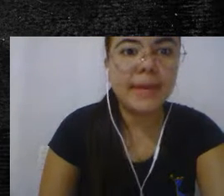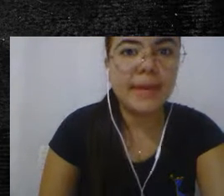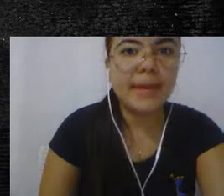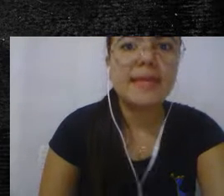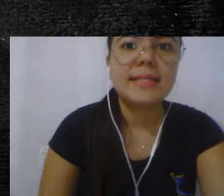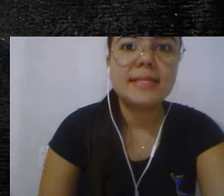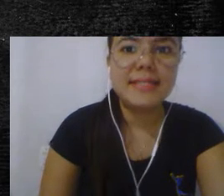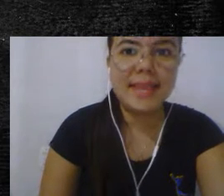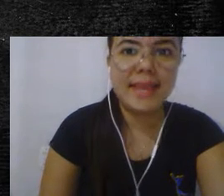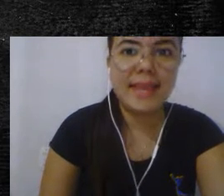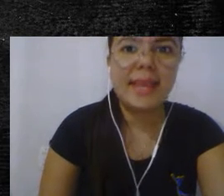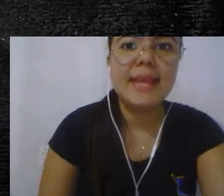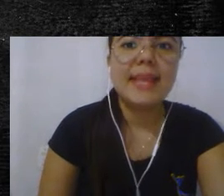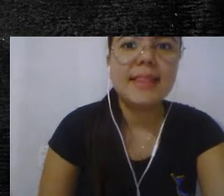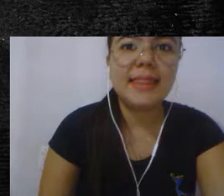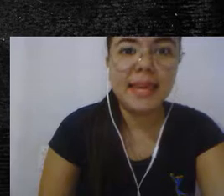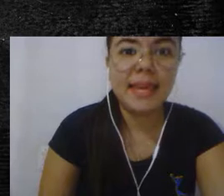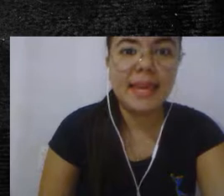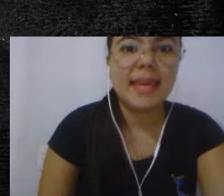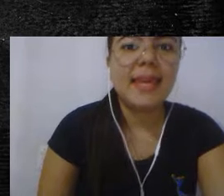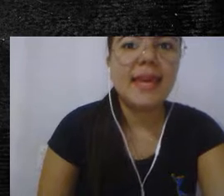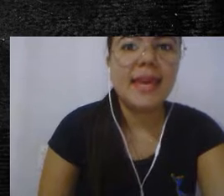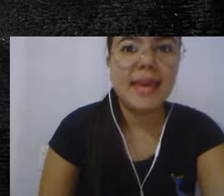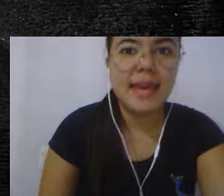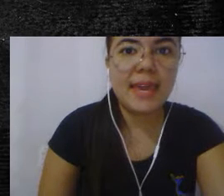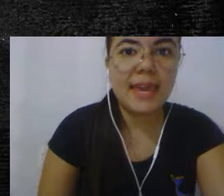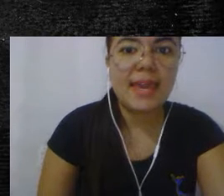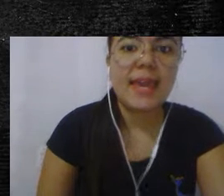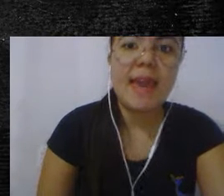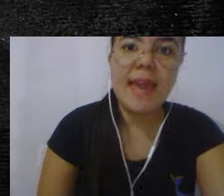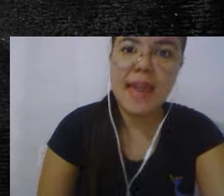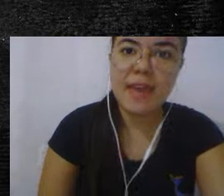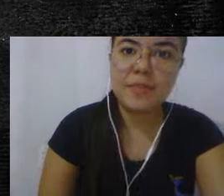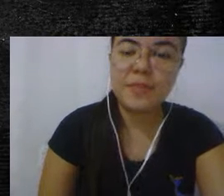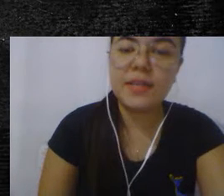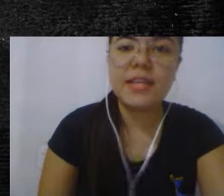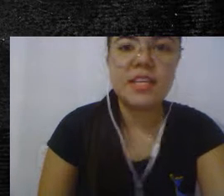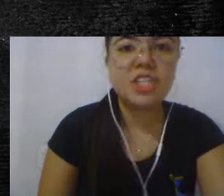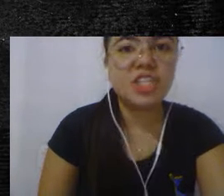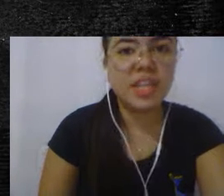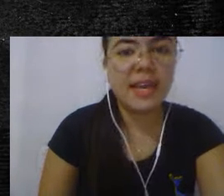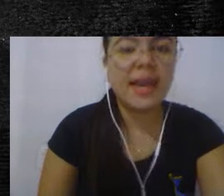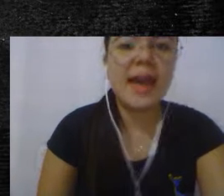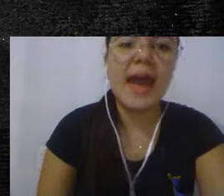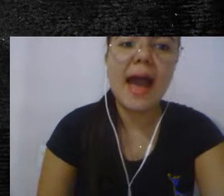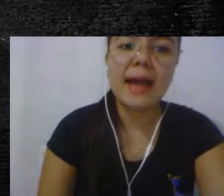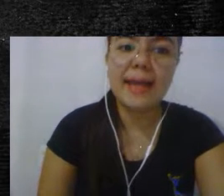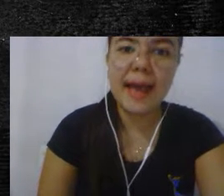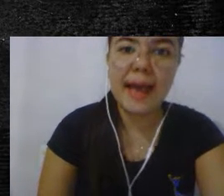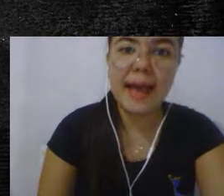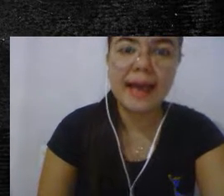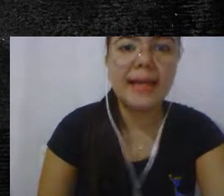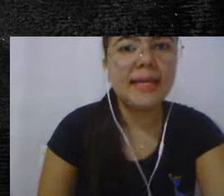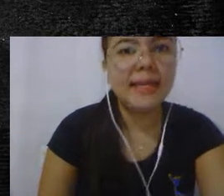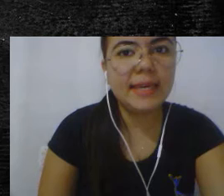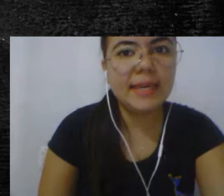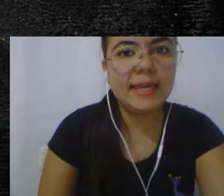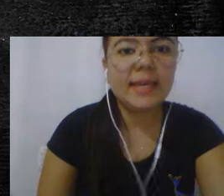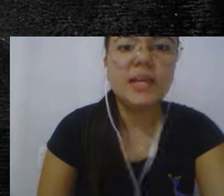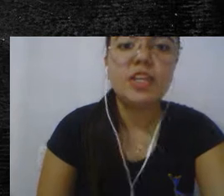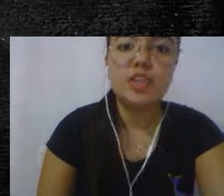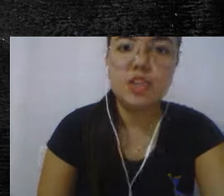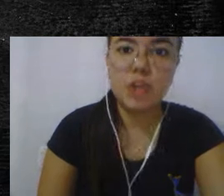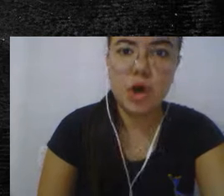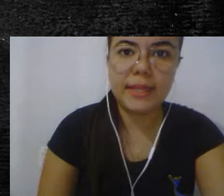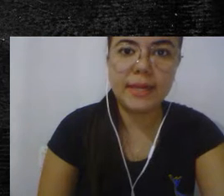B, C, D, E, F, G, H, I,